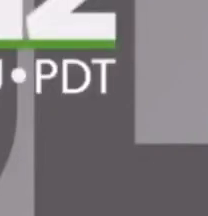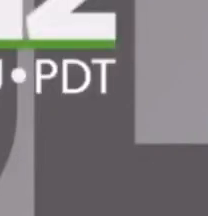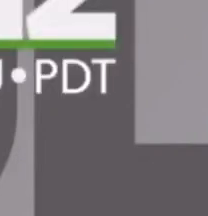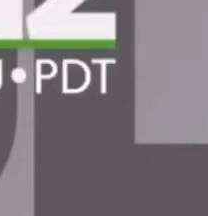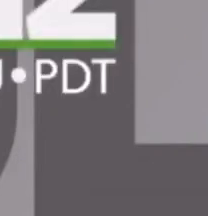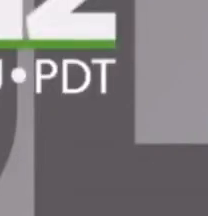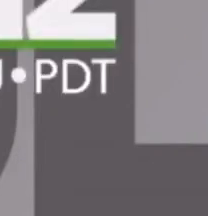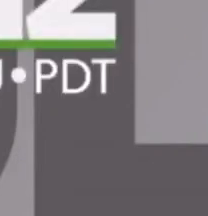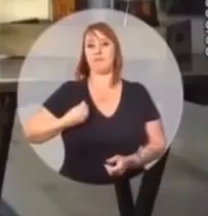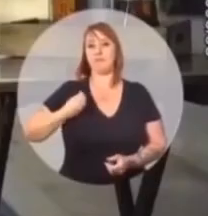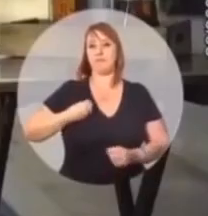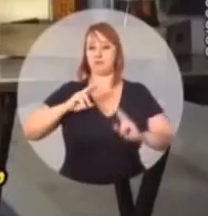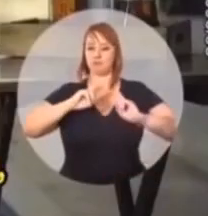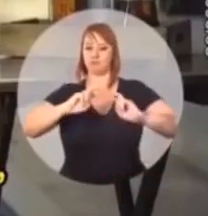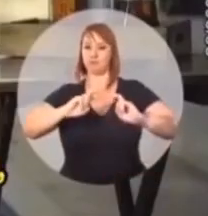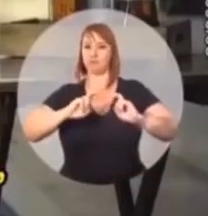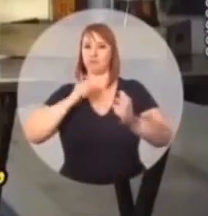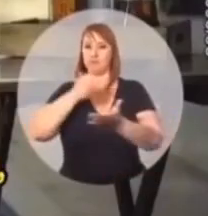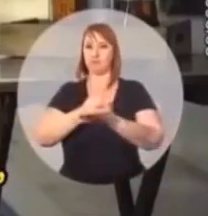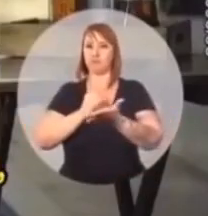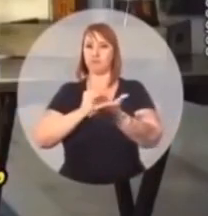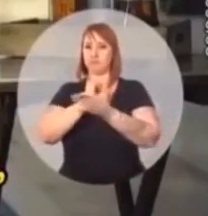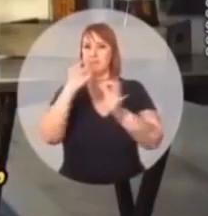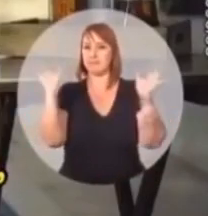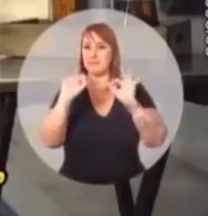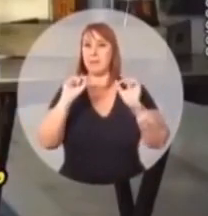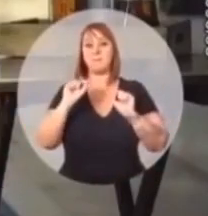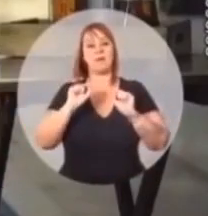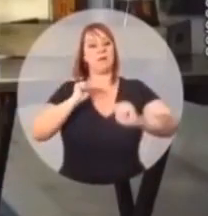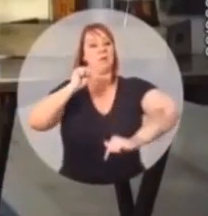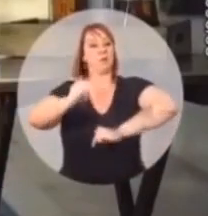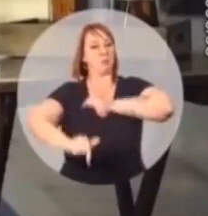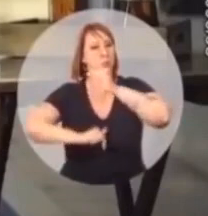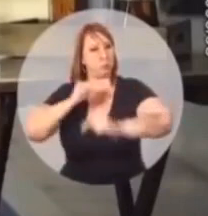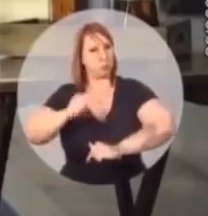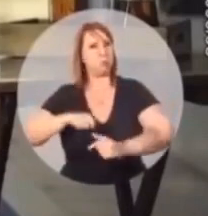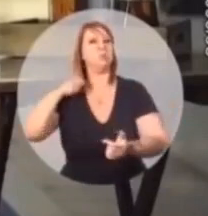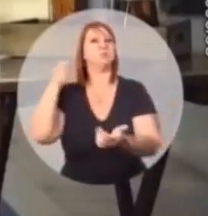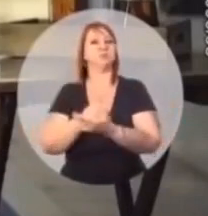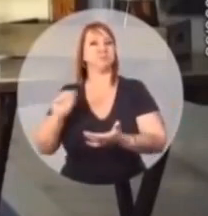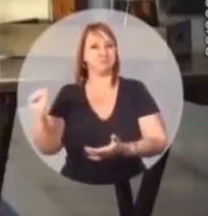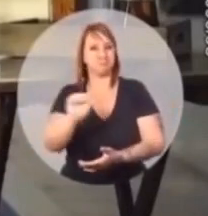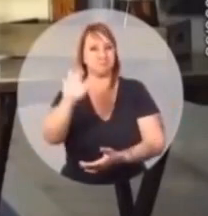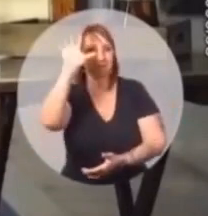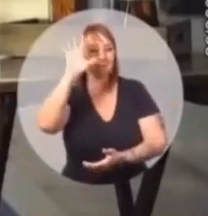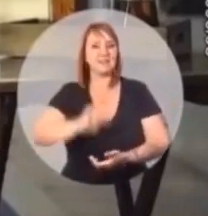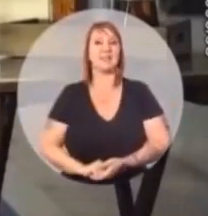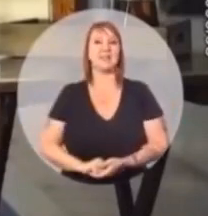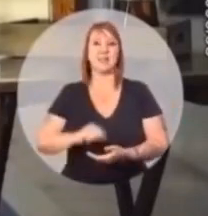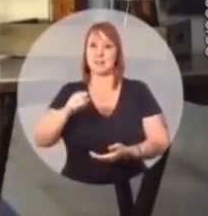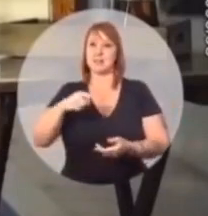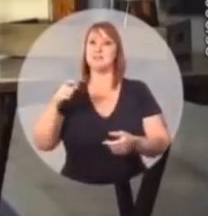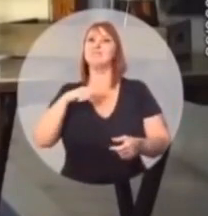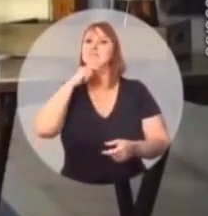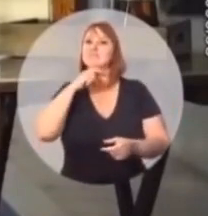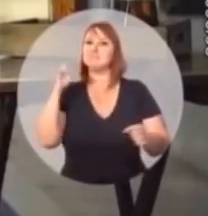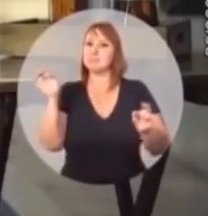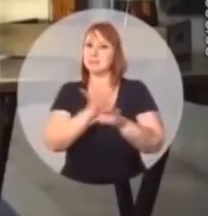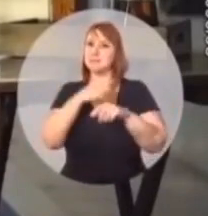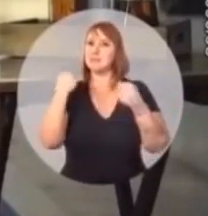Ciro! Quem vive de lucro não paga imposto. Mas quem trabalha, paga.